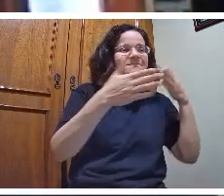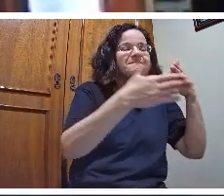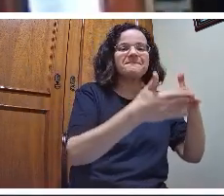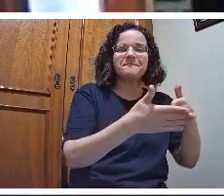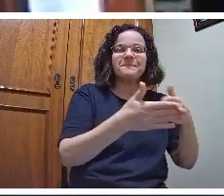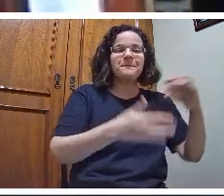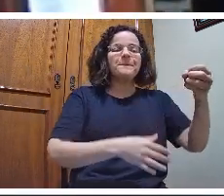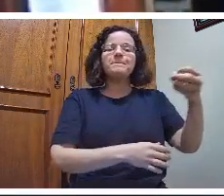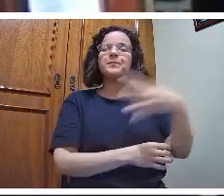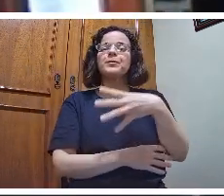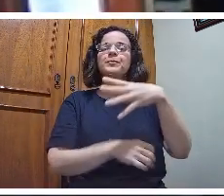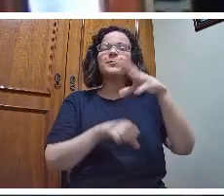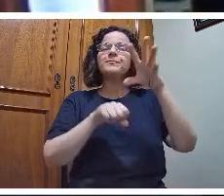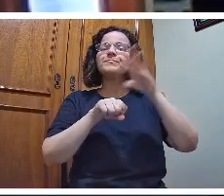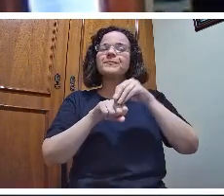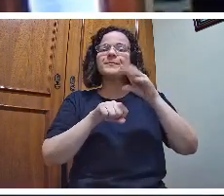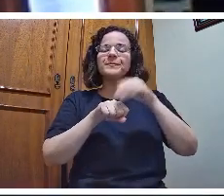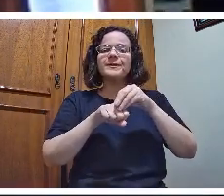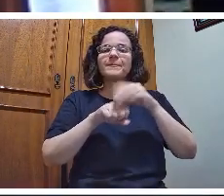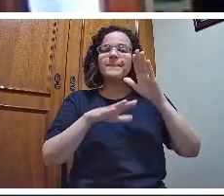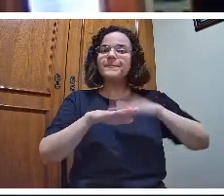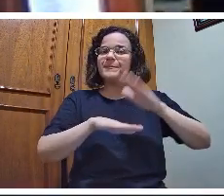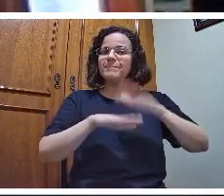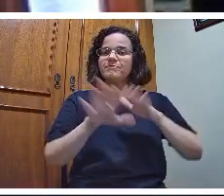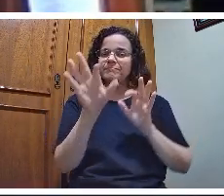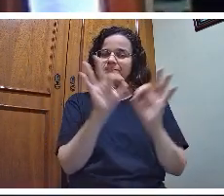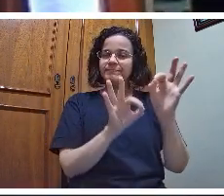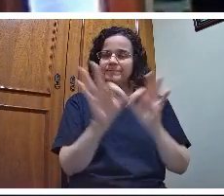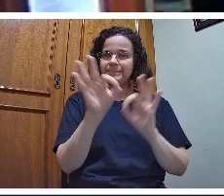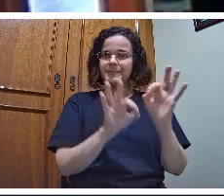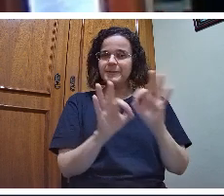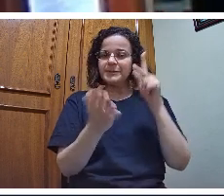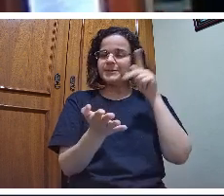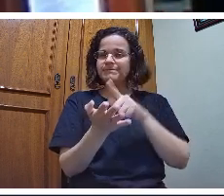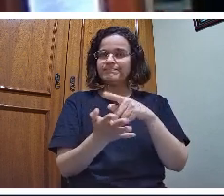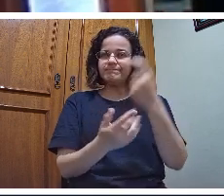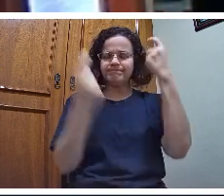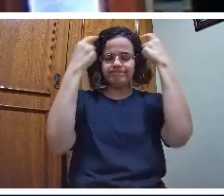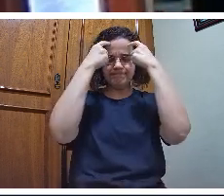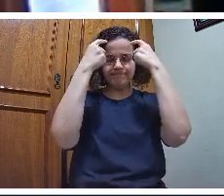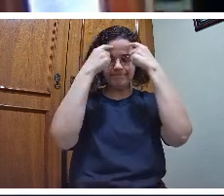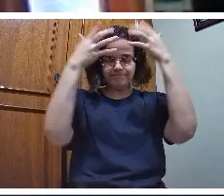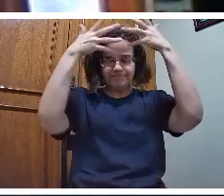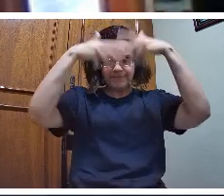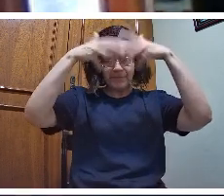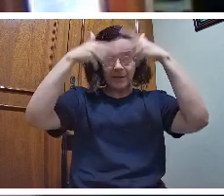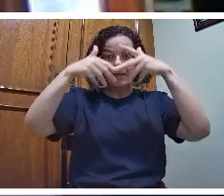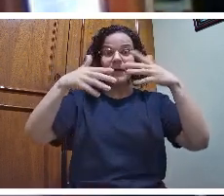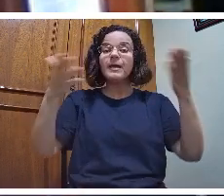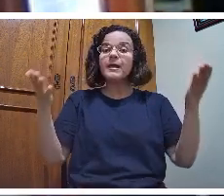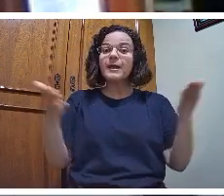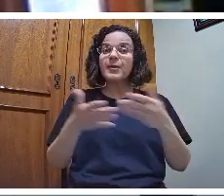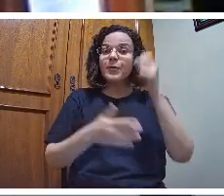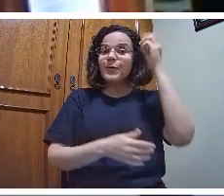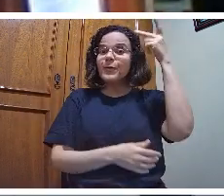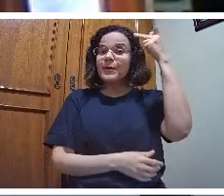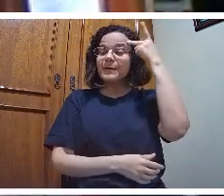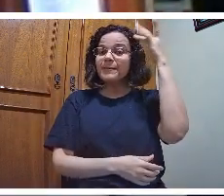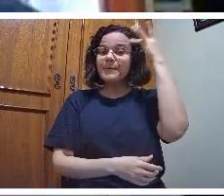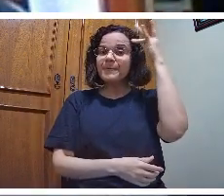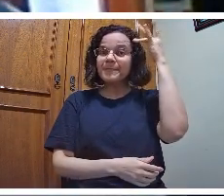mais elaborado, mais concreto no pensamento, mais estável e mais maduro. E diz, professor,